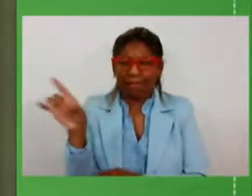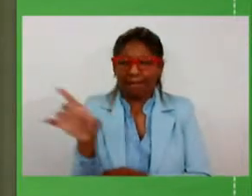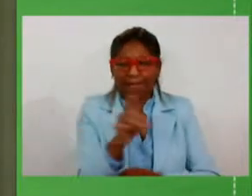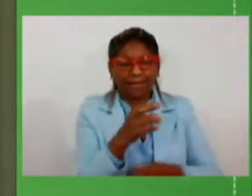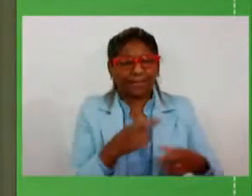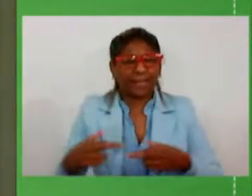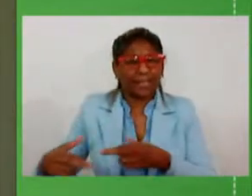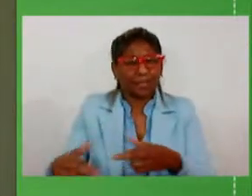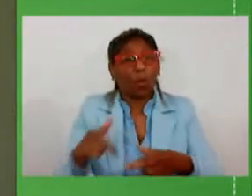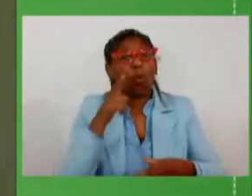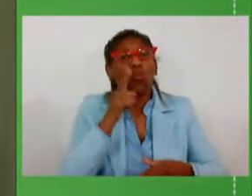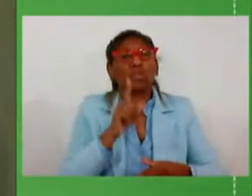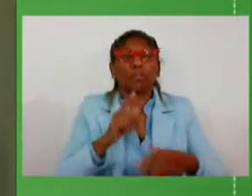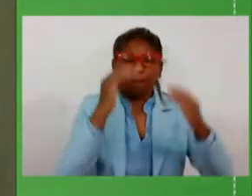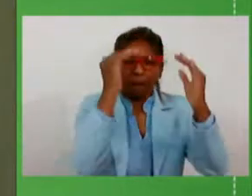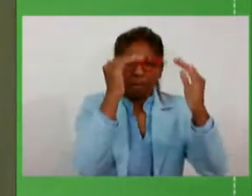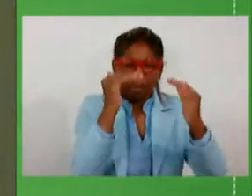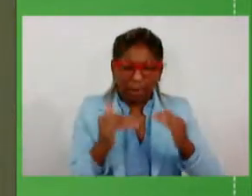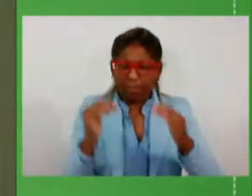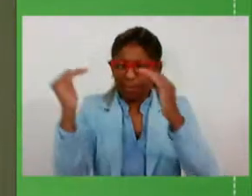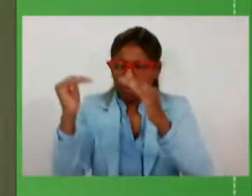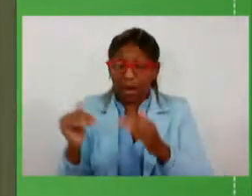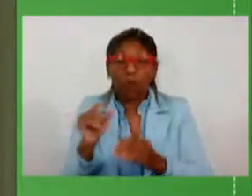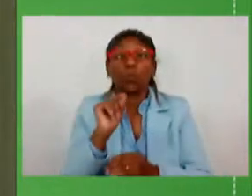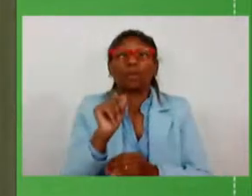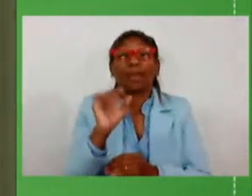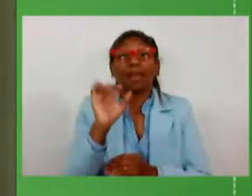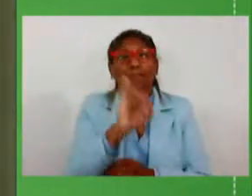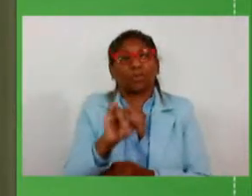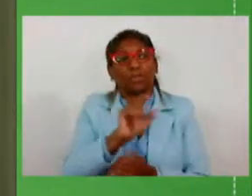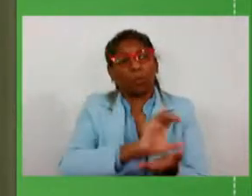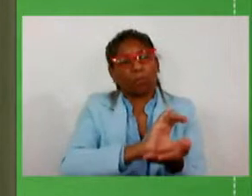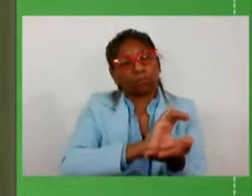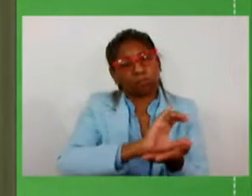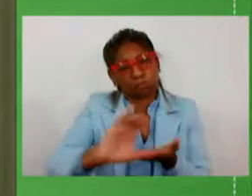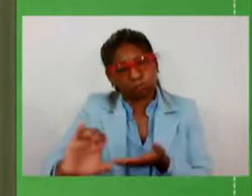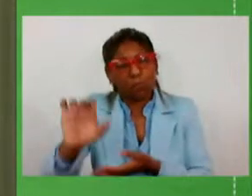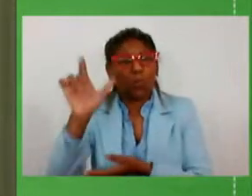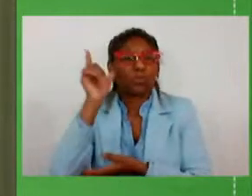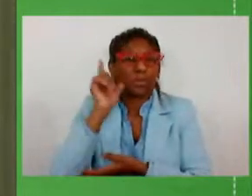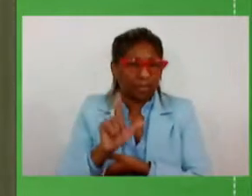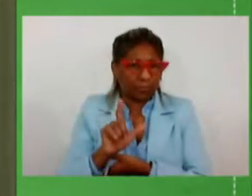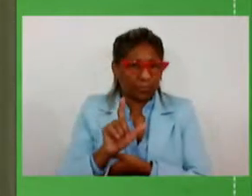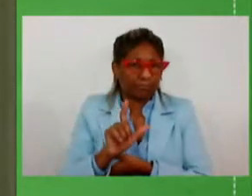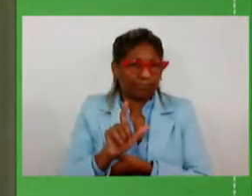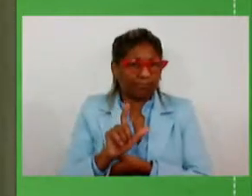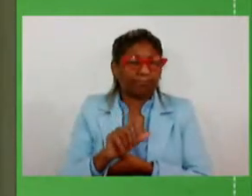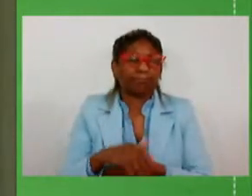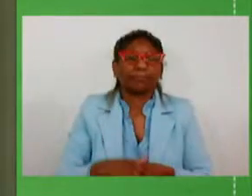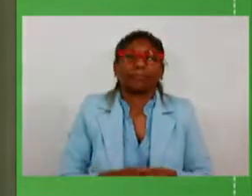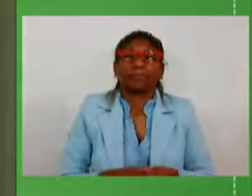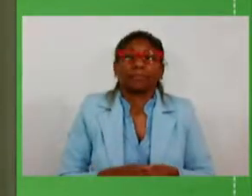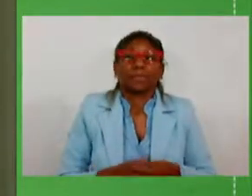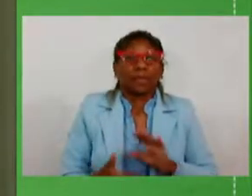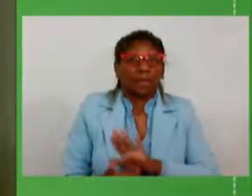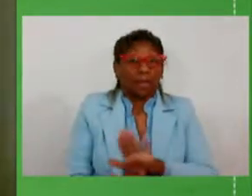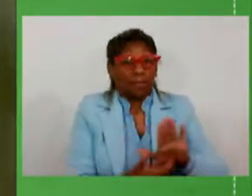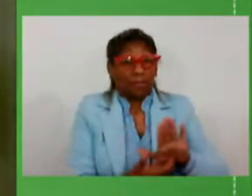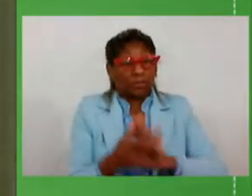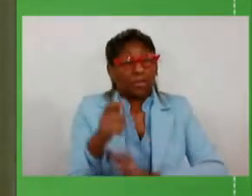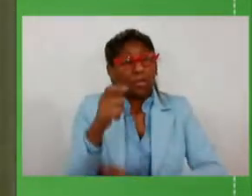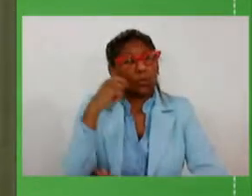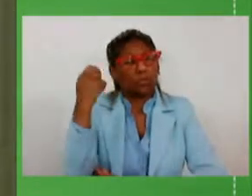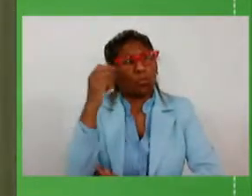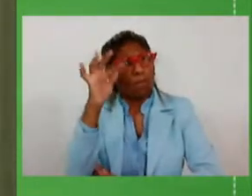nossas prioridades para o bom investimento desses recursos que levarão certamente ao Rio Grande do Sul a um novo